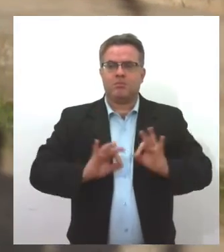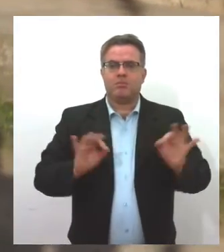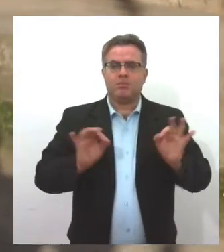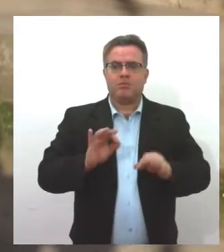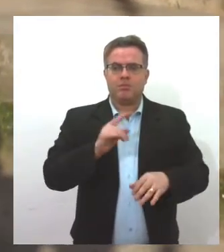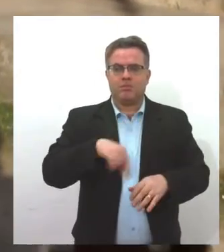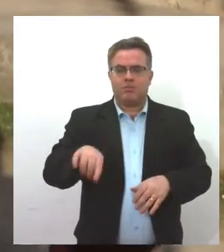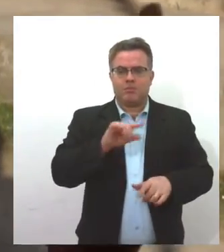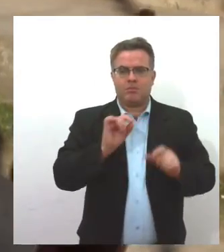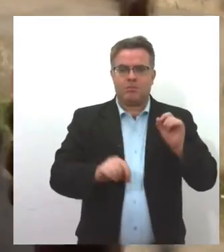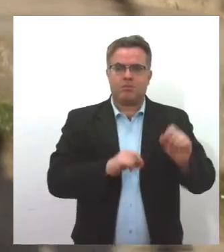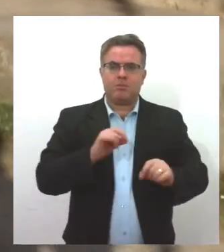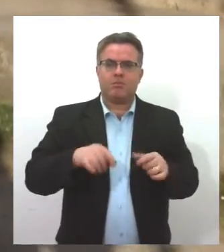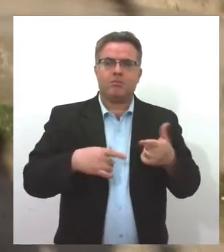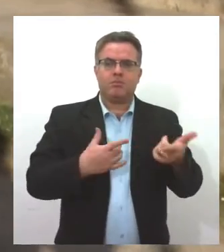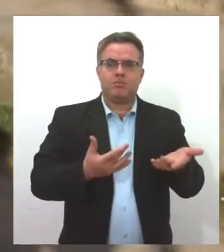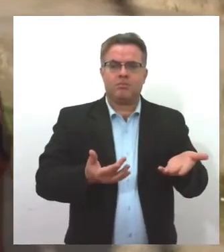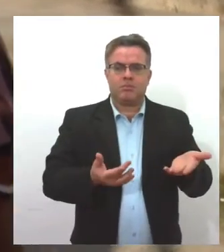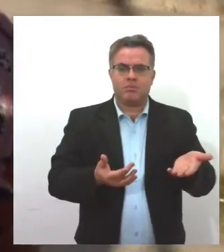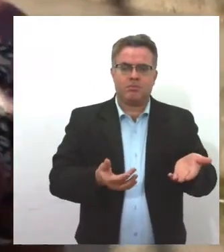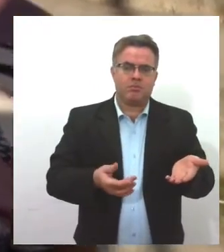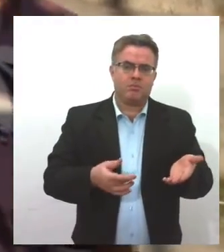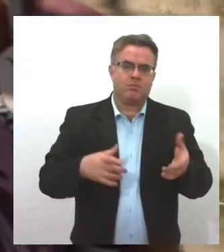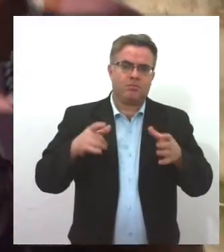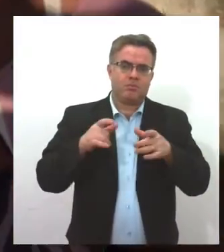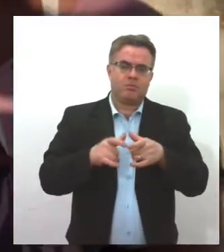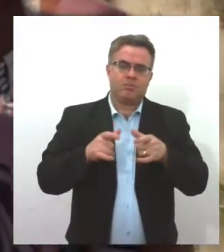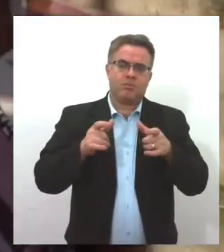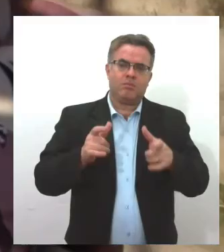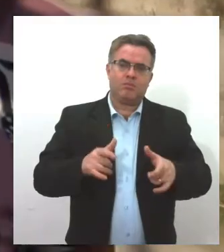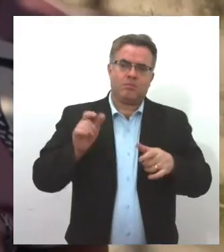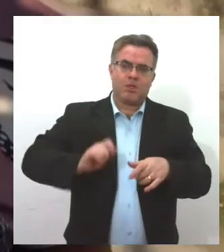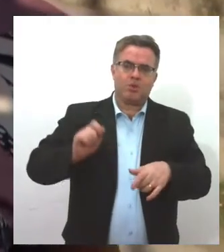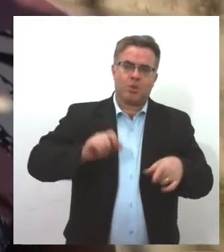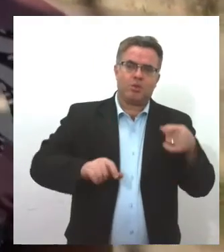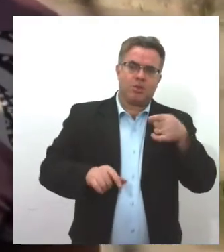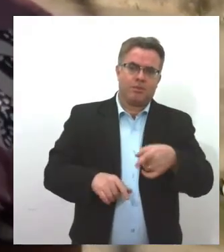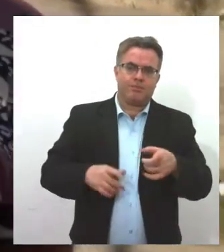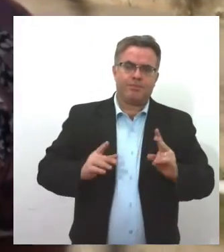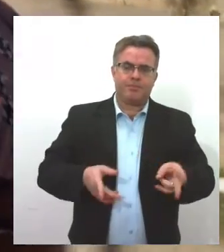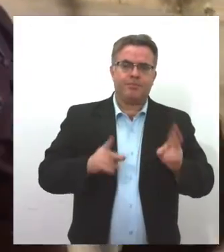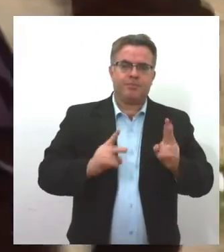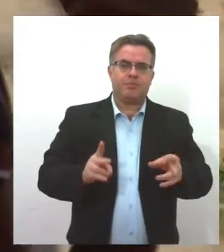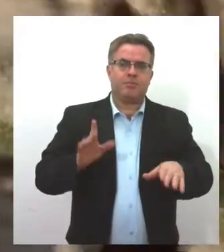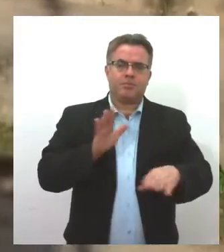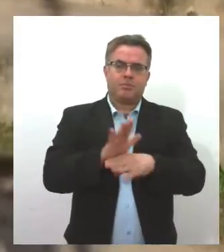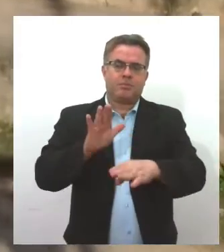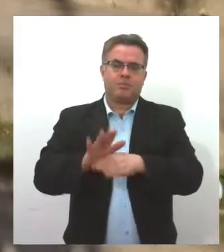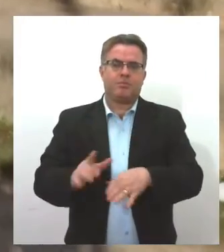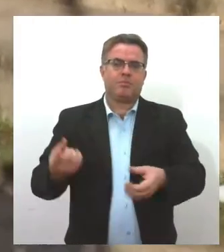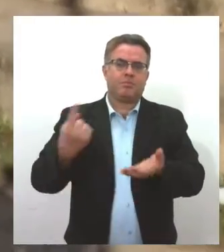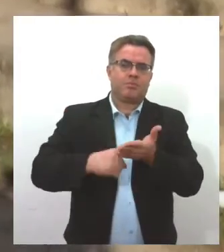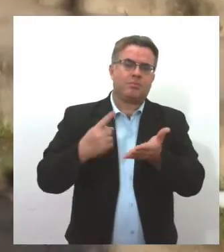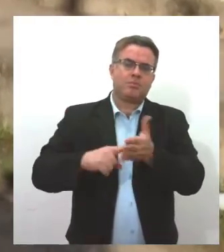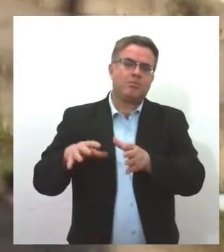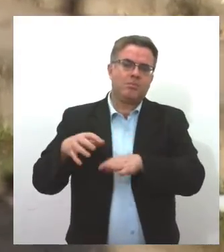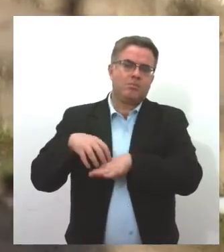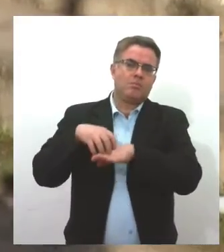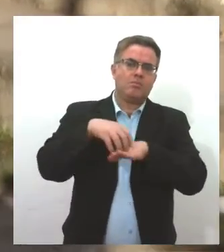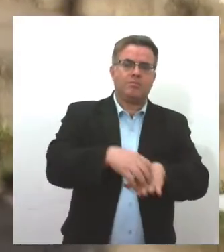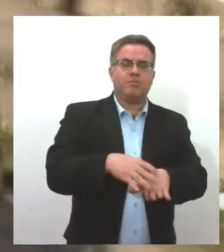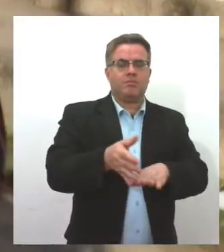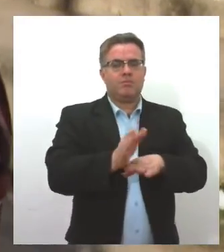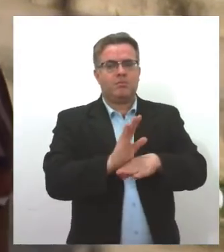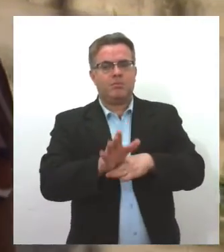deles vem através da ONG, o Crescer, que uma vez leva eles para o parque, leva eles para o cinema,